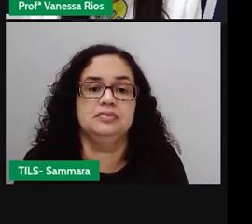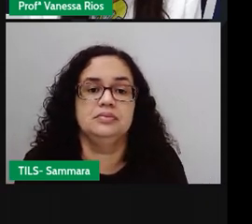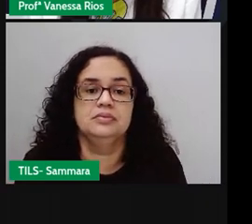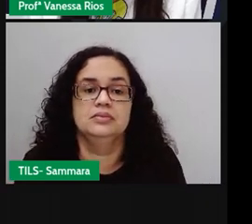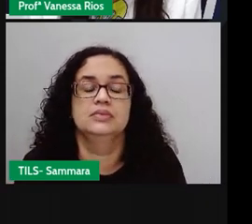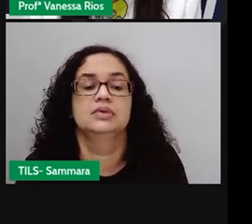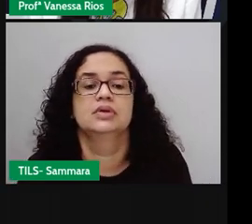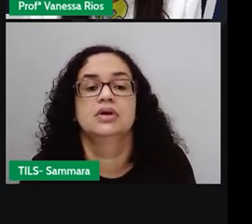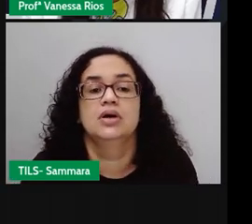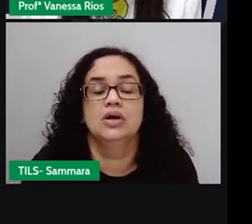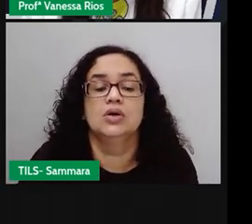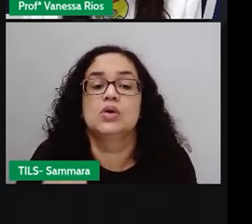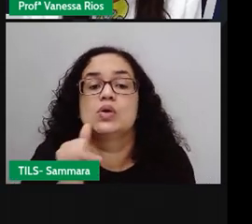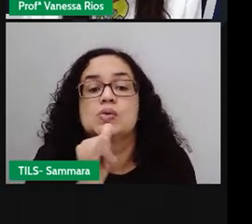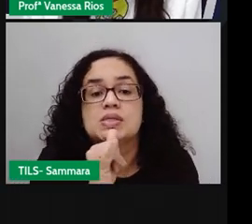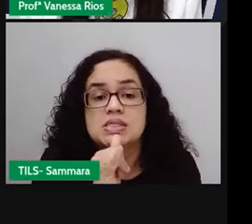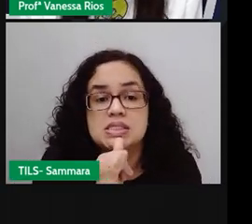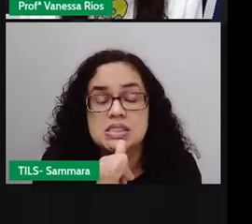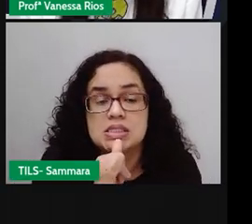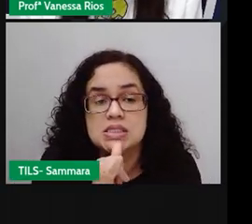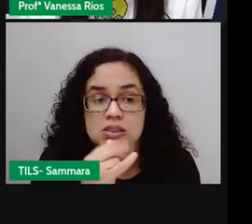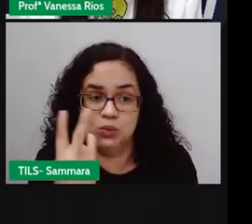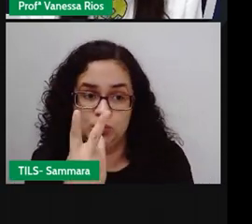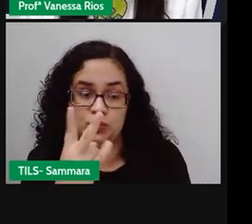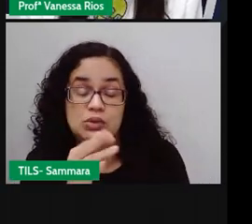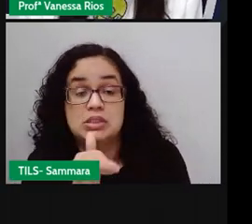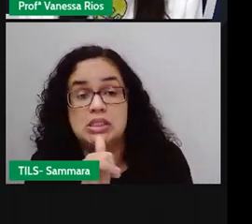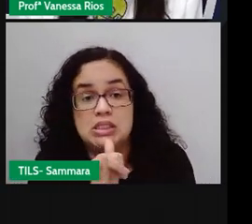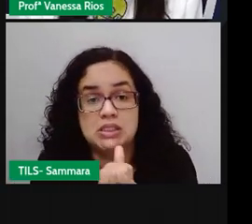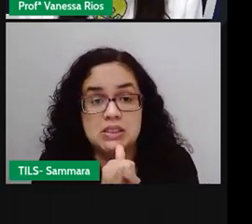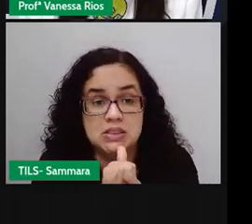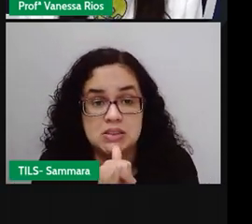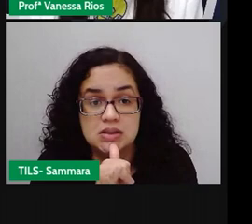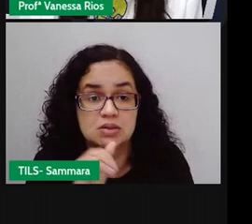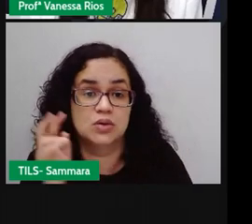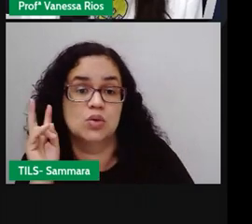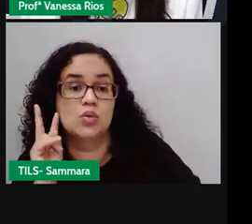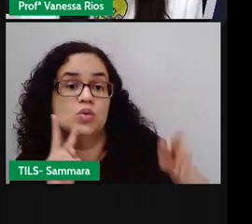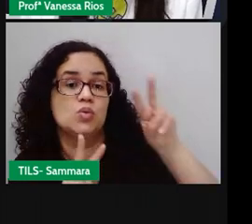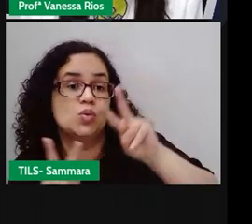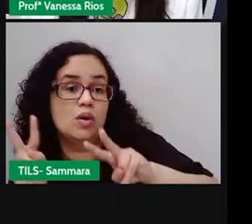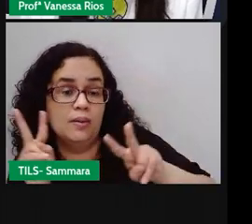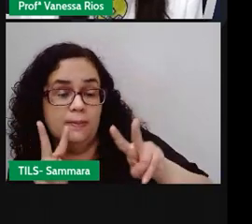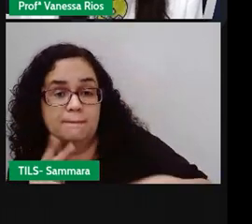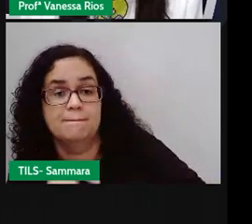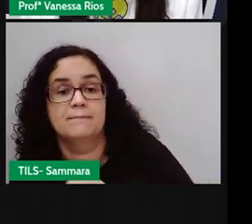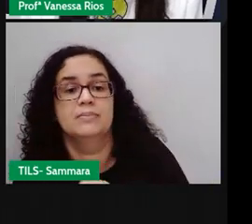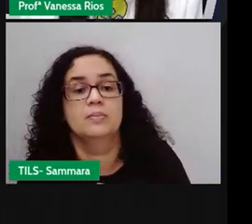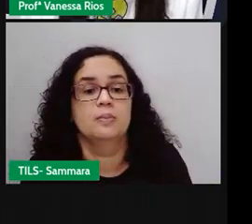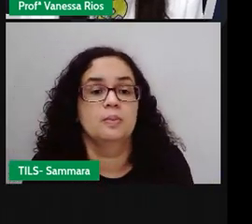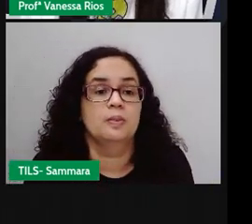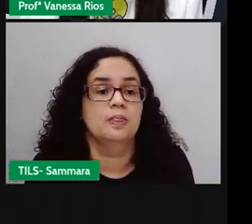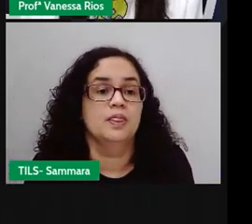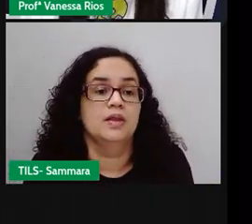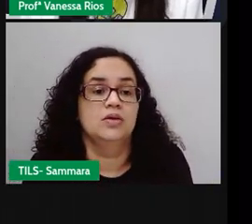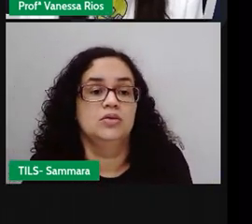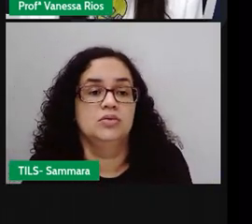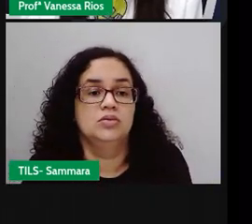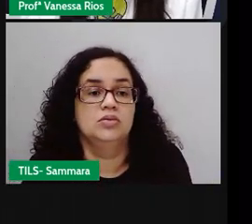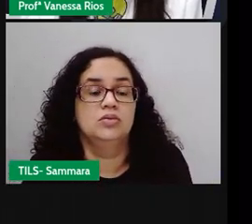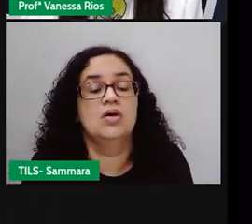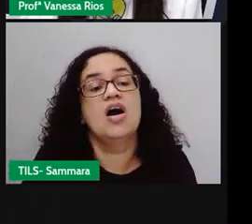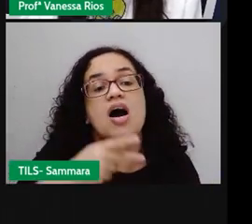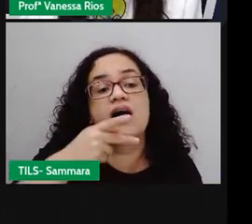A Pró colocou aqui dois exemplos para a gente observar, né? Olha só como é que apareceria